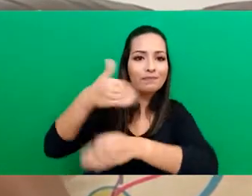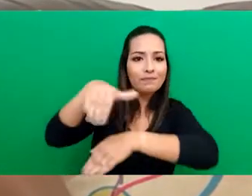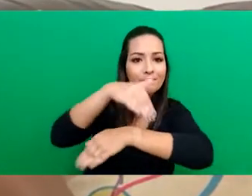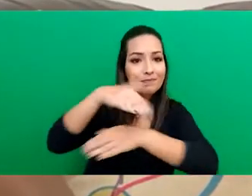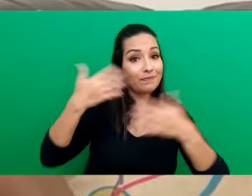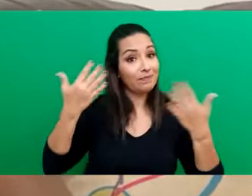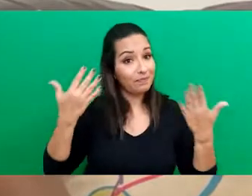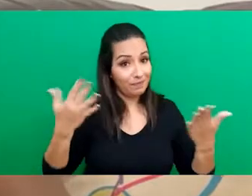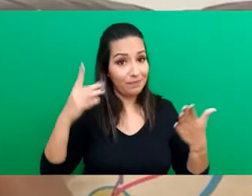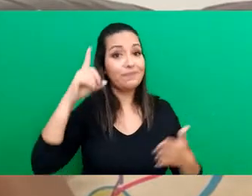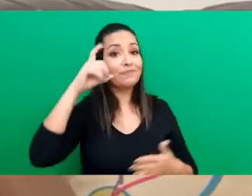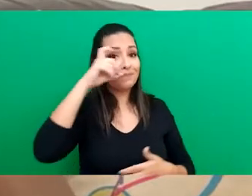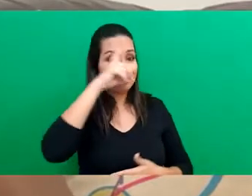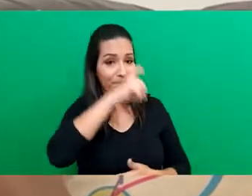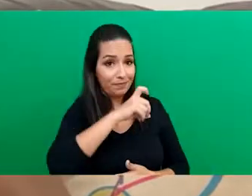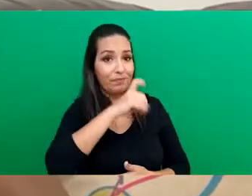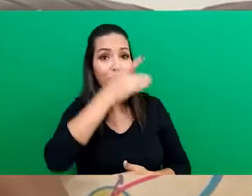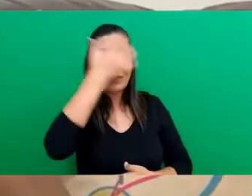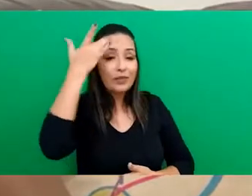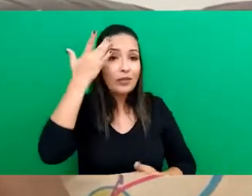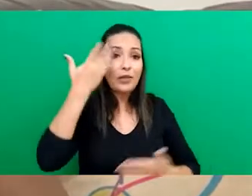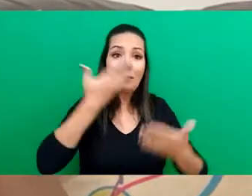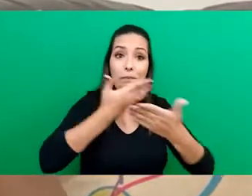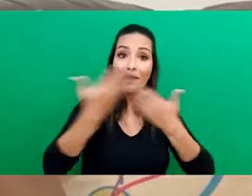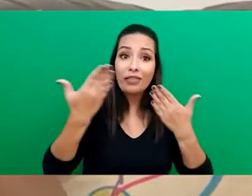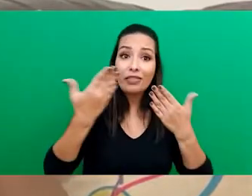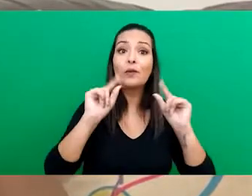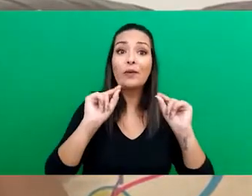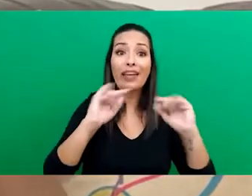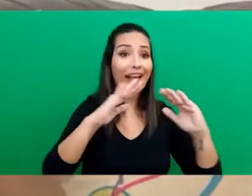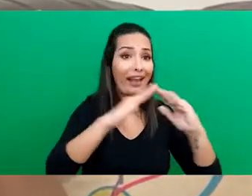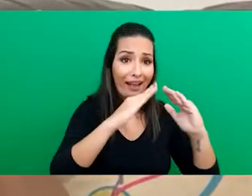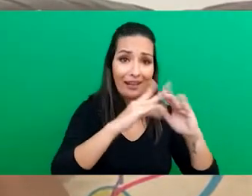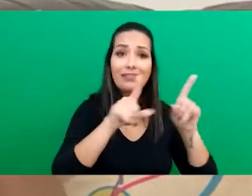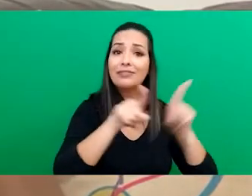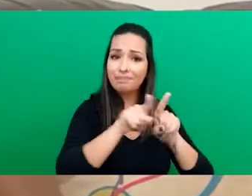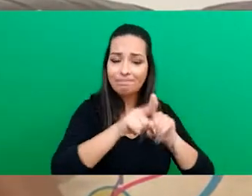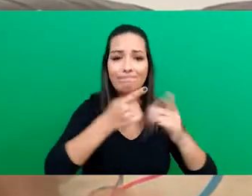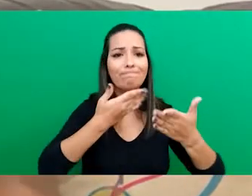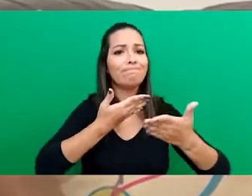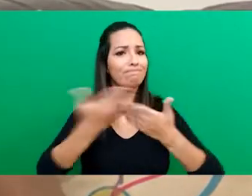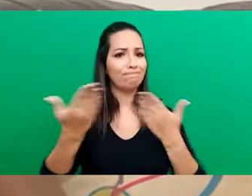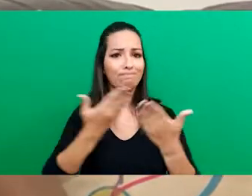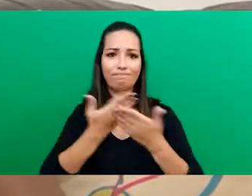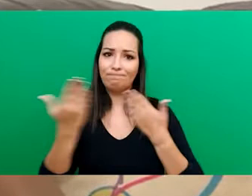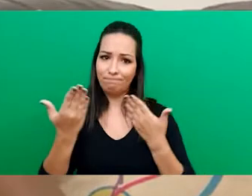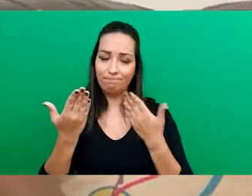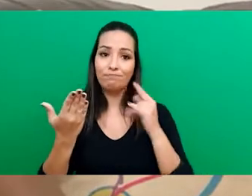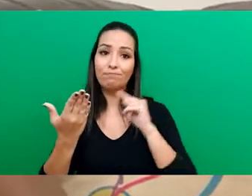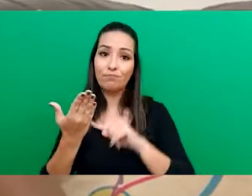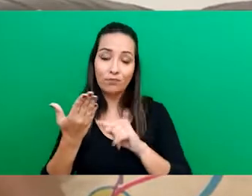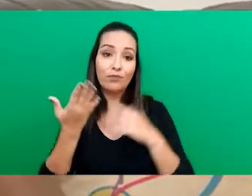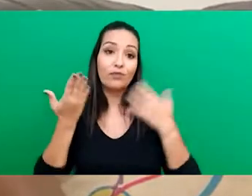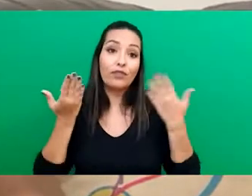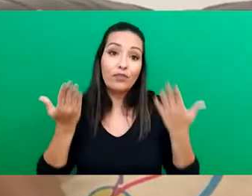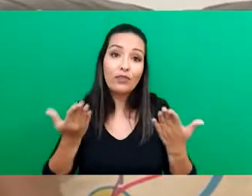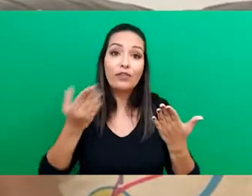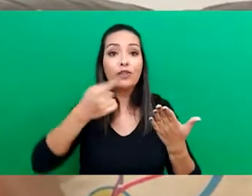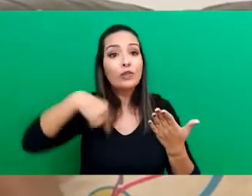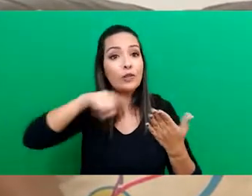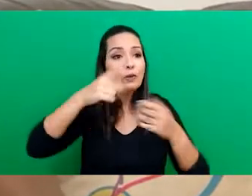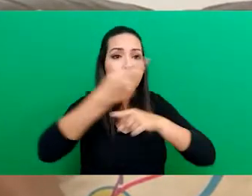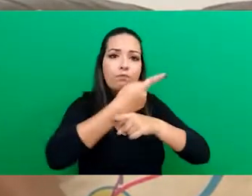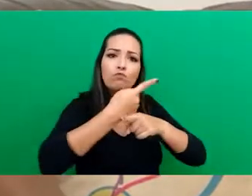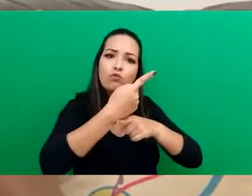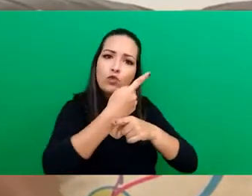Aí a situação ficou bem difícil, as pessoas perderam até moradia e foram procurar instituições que